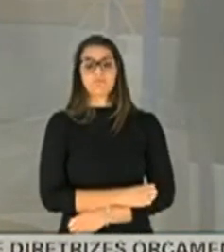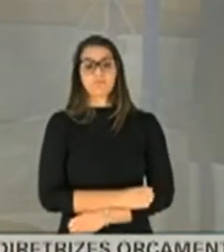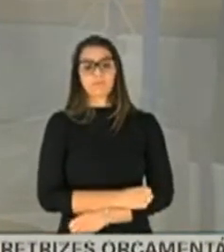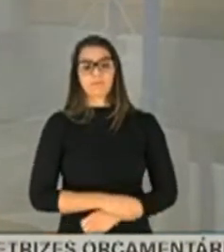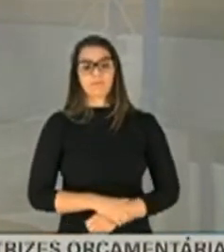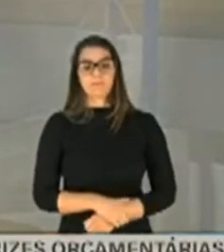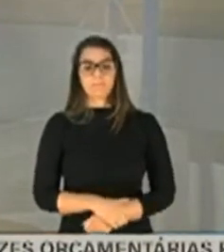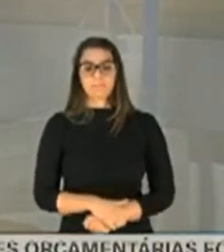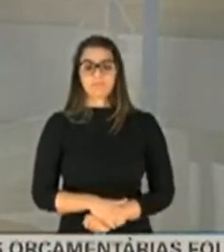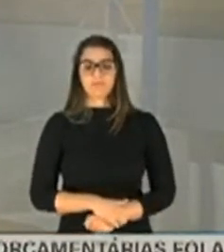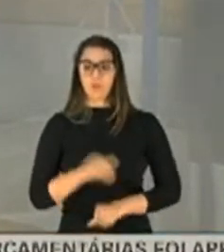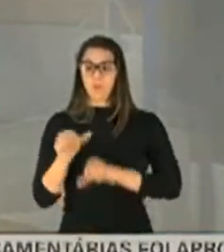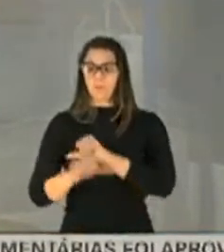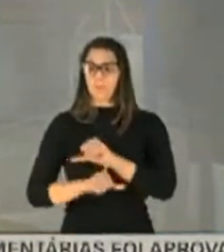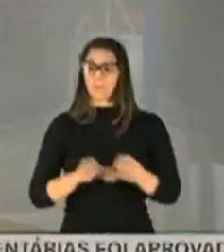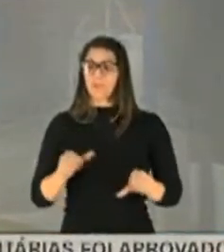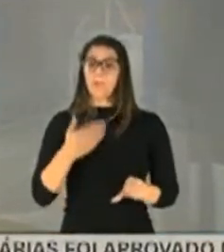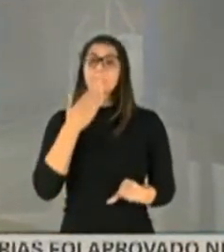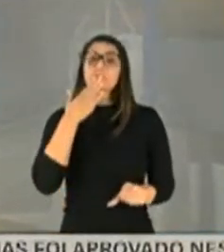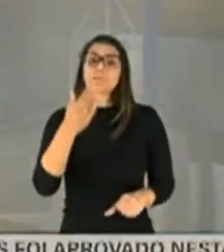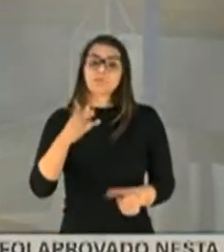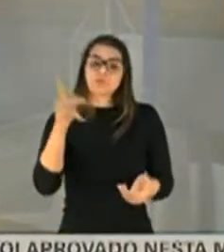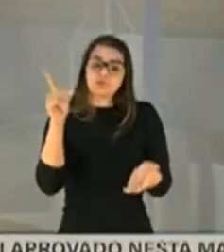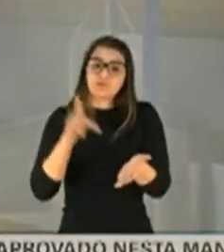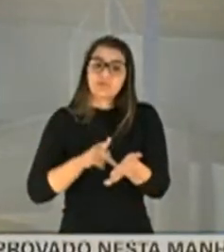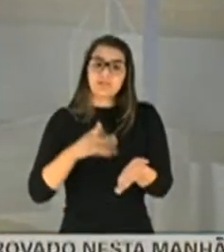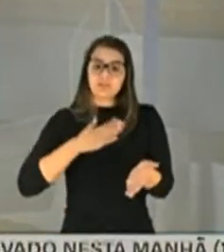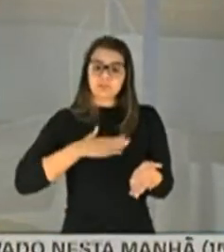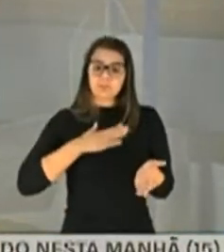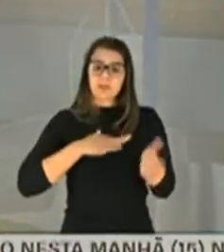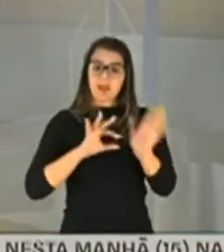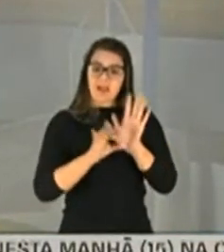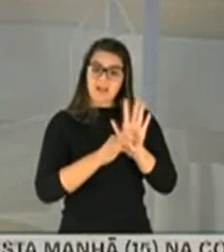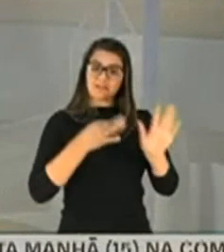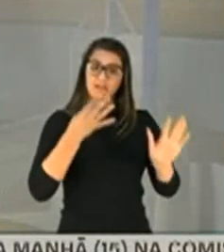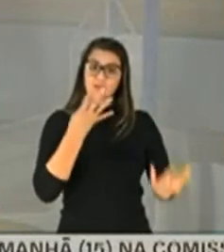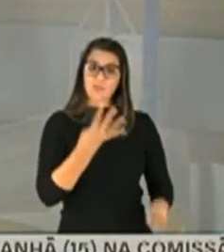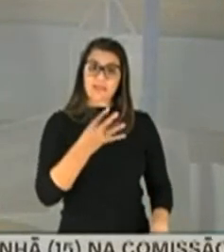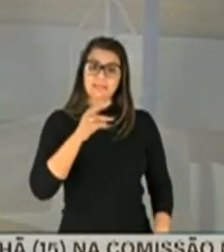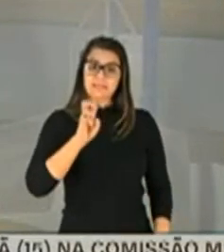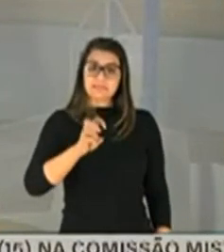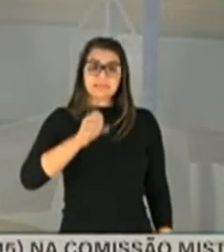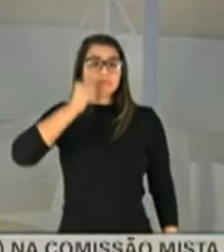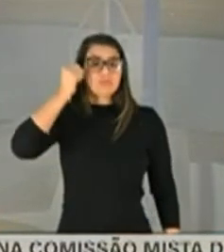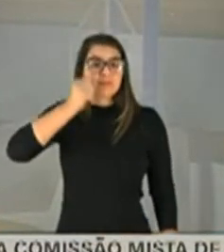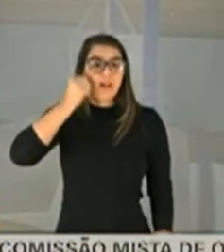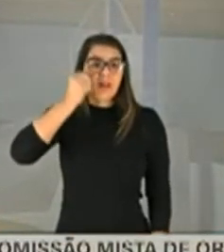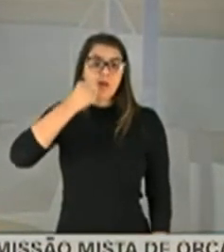requerimento legítimo meu, assinado por 45 senadores da República,